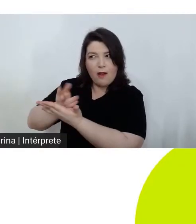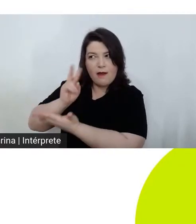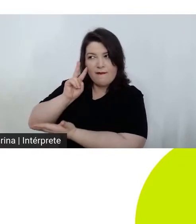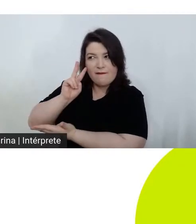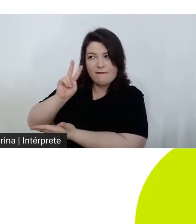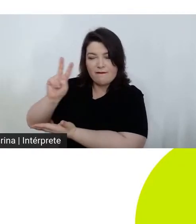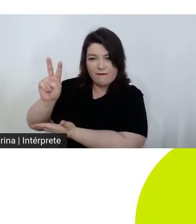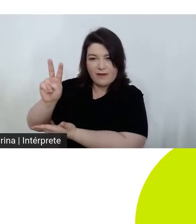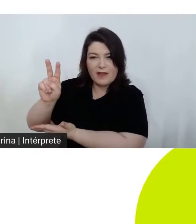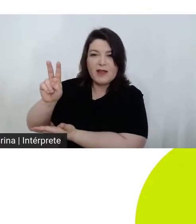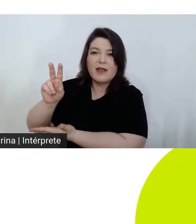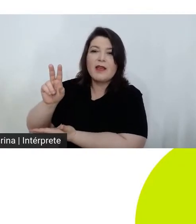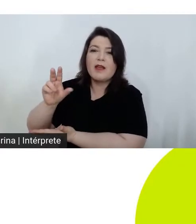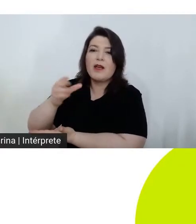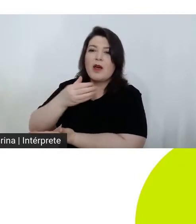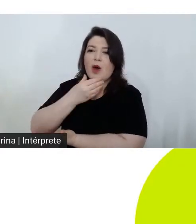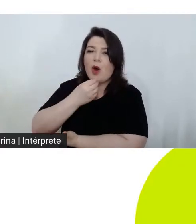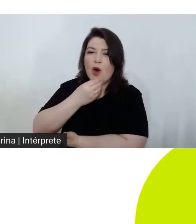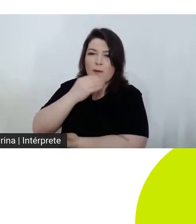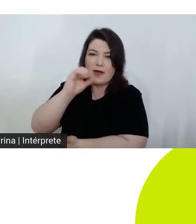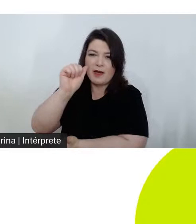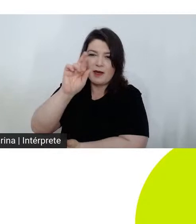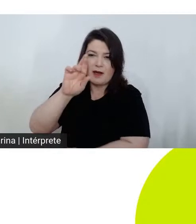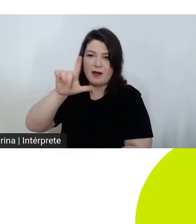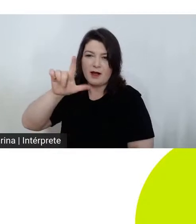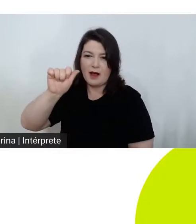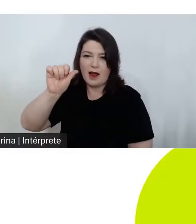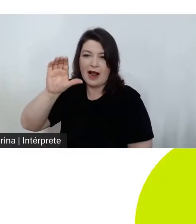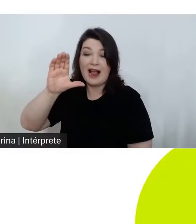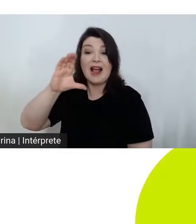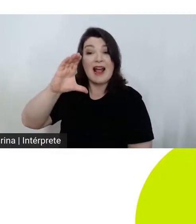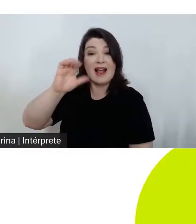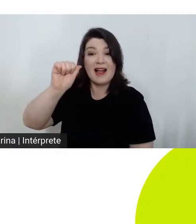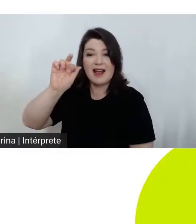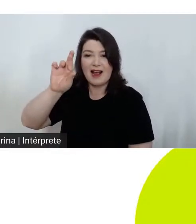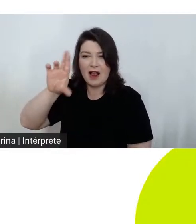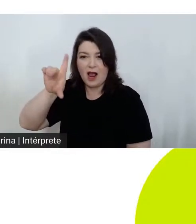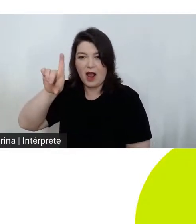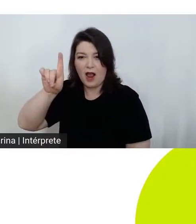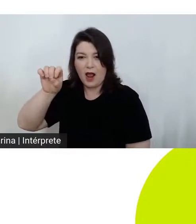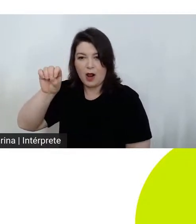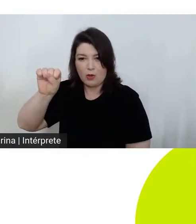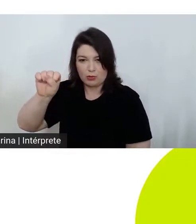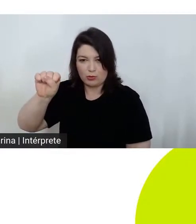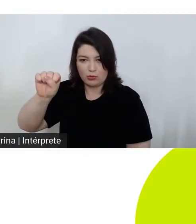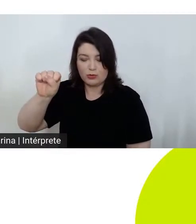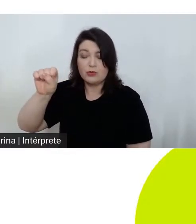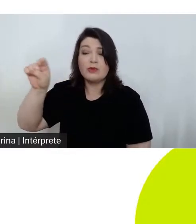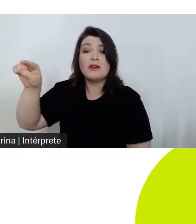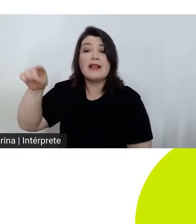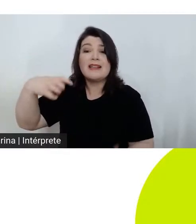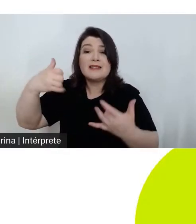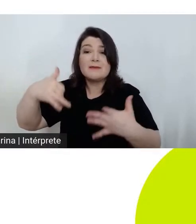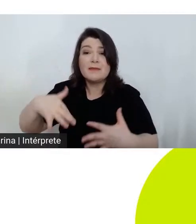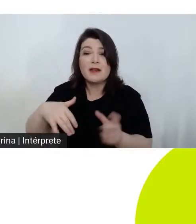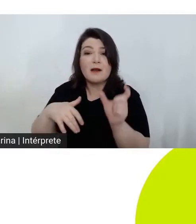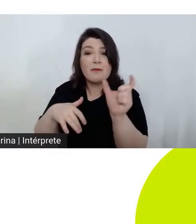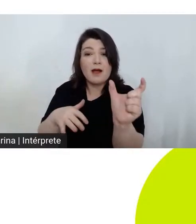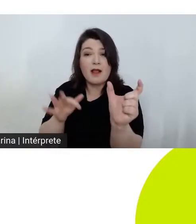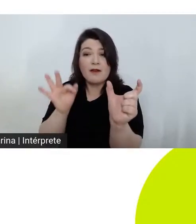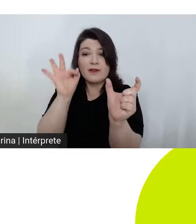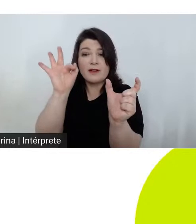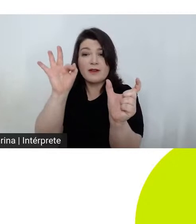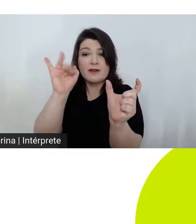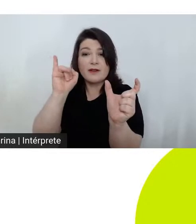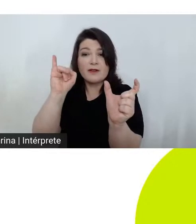onde ele traz a origem da palavra ficção. Fictionem, em latim, vem do